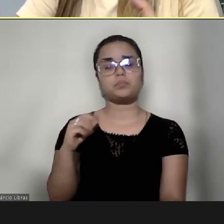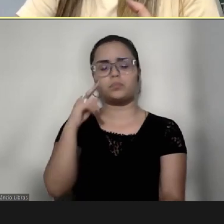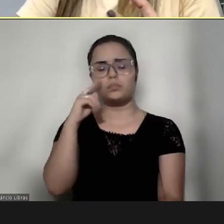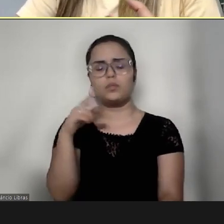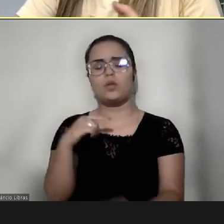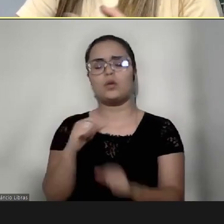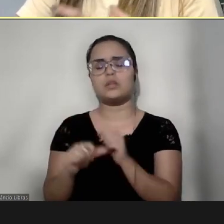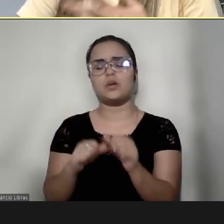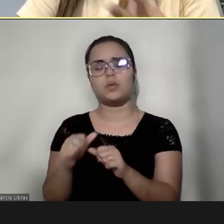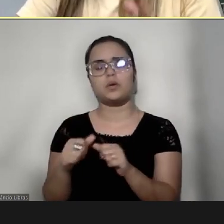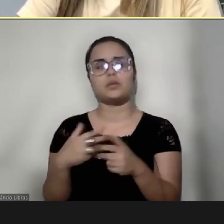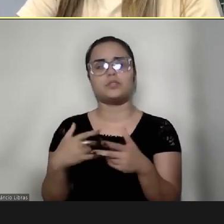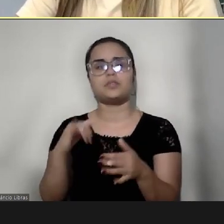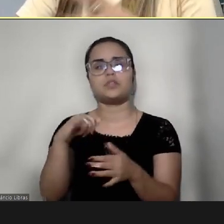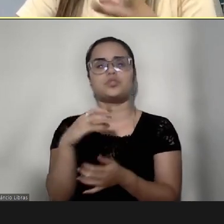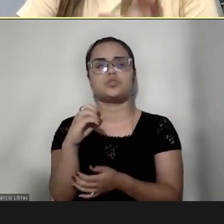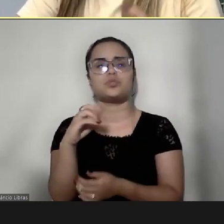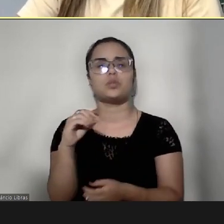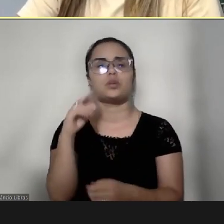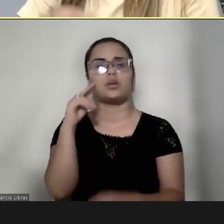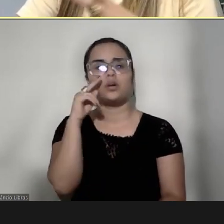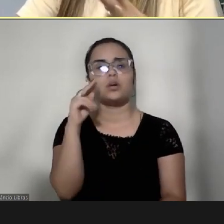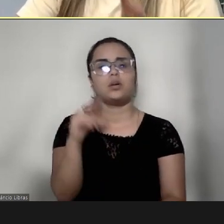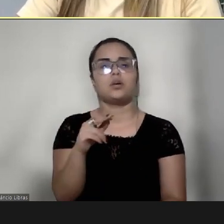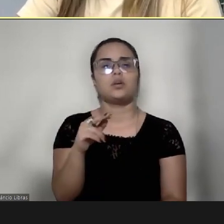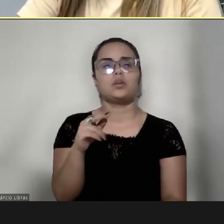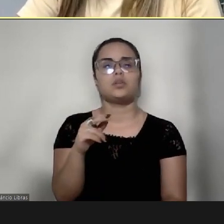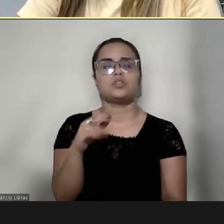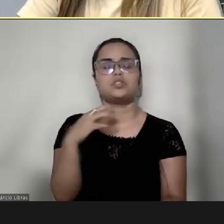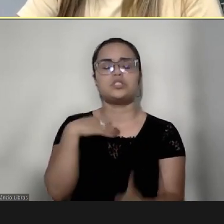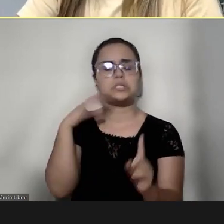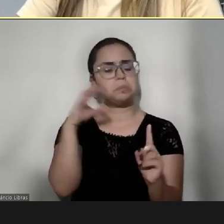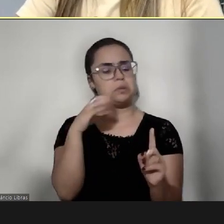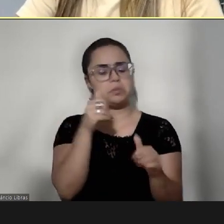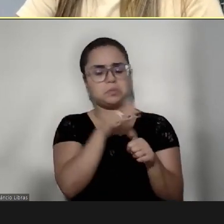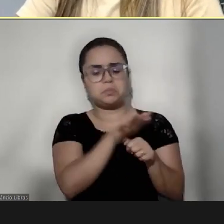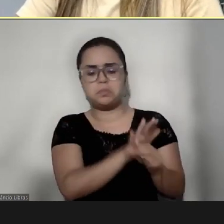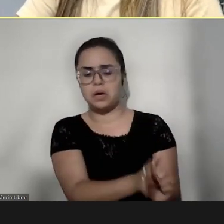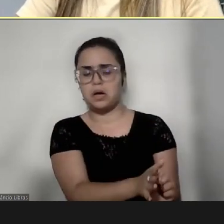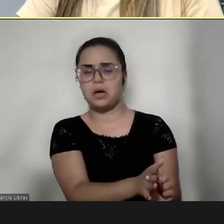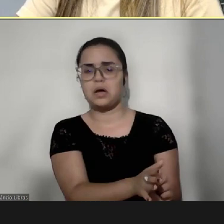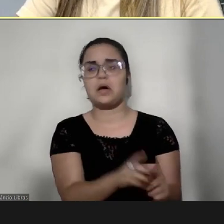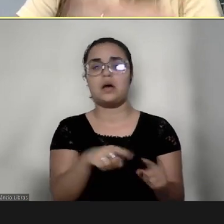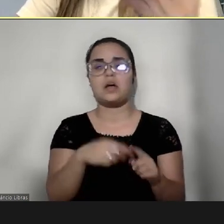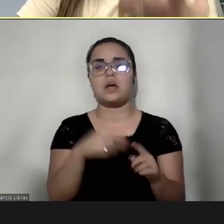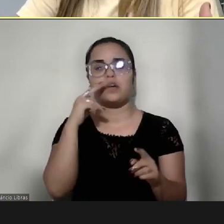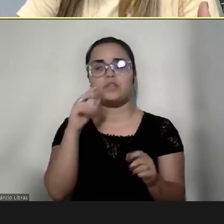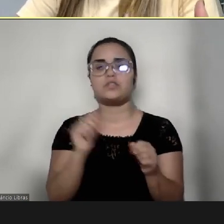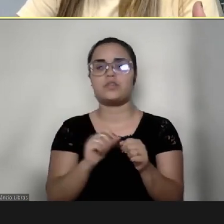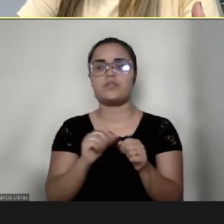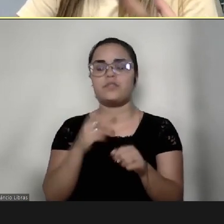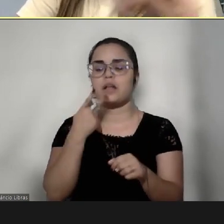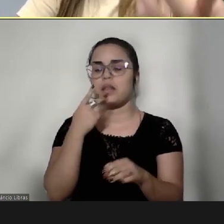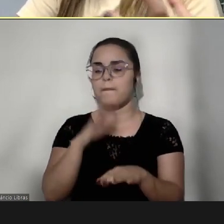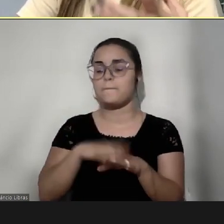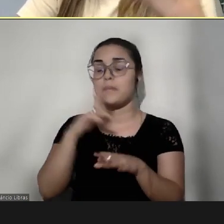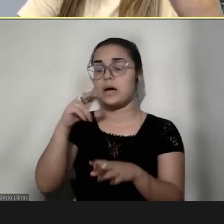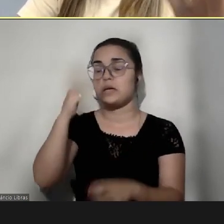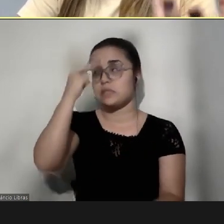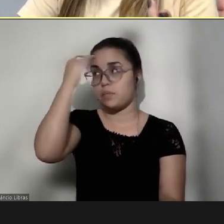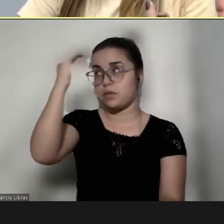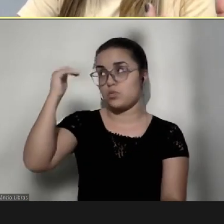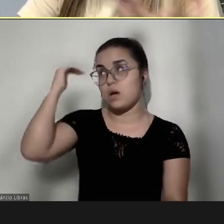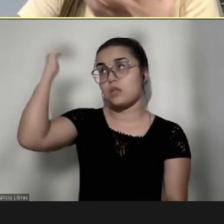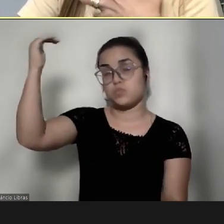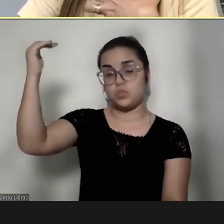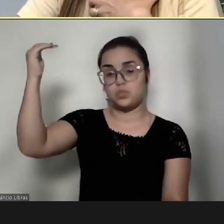com o João, assim, que eu vejo, de estibule, de rejeição mesmo, eu vejo que isso fala muito mais do outro, daquela